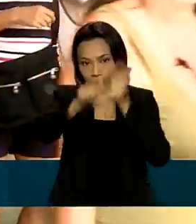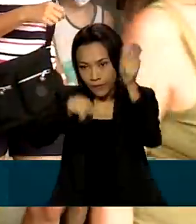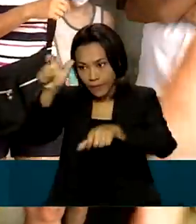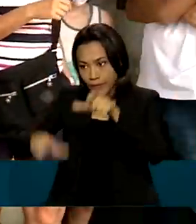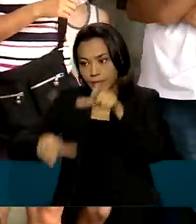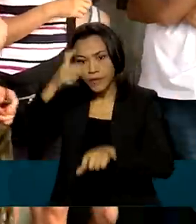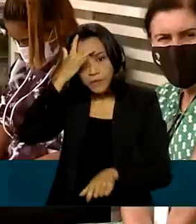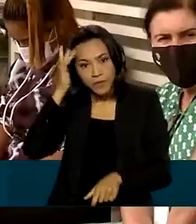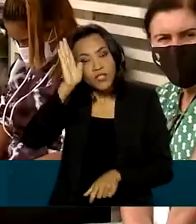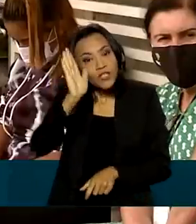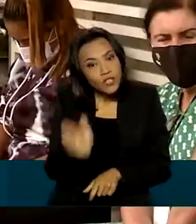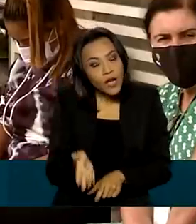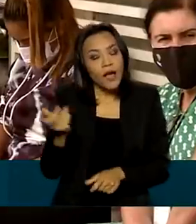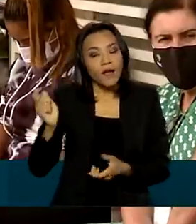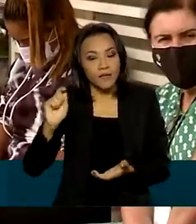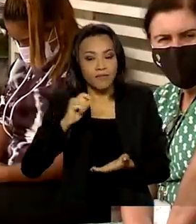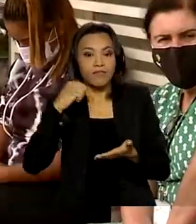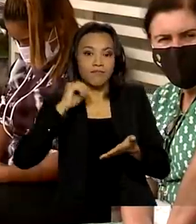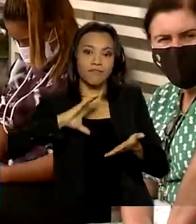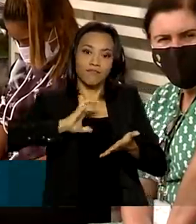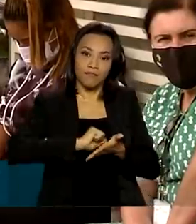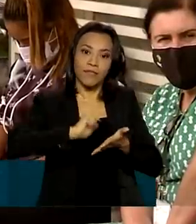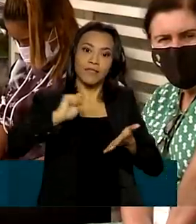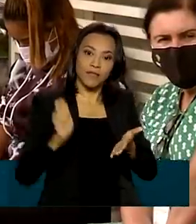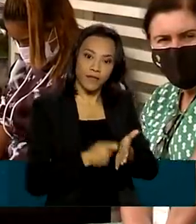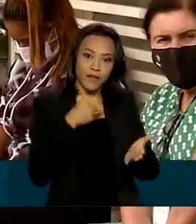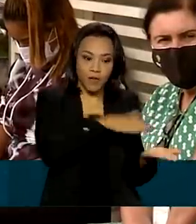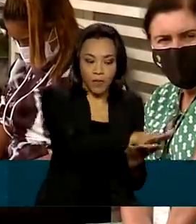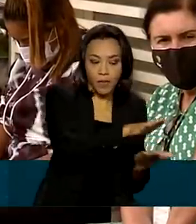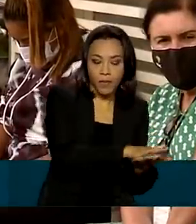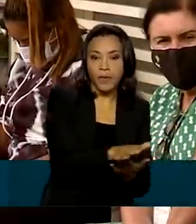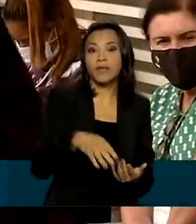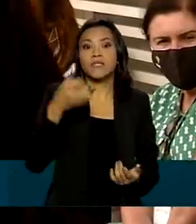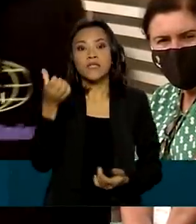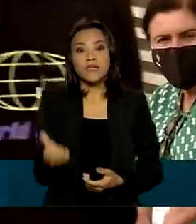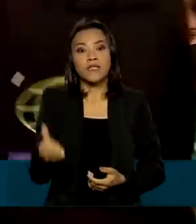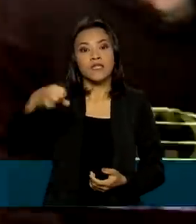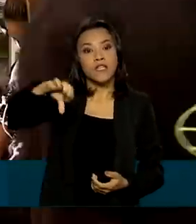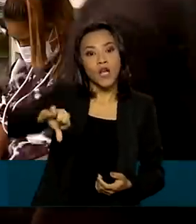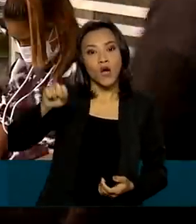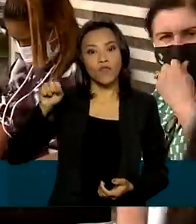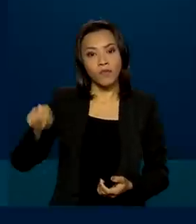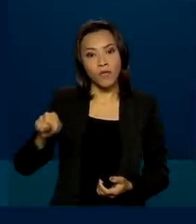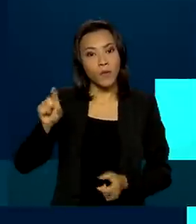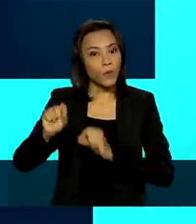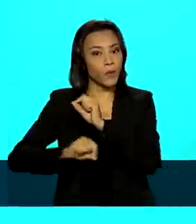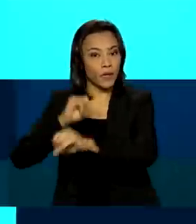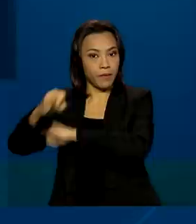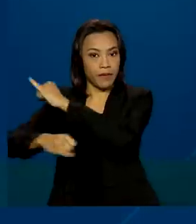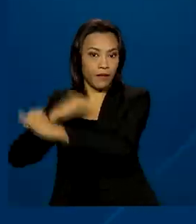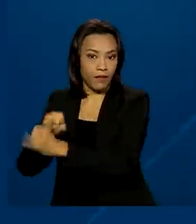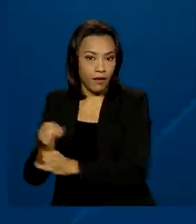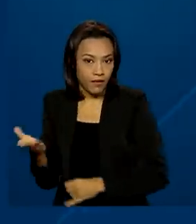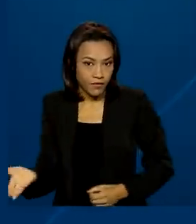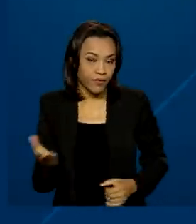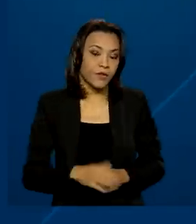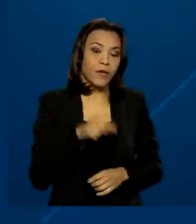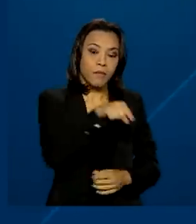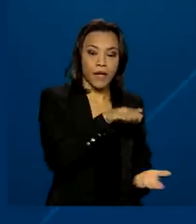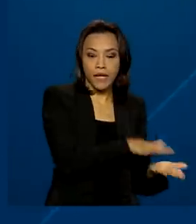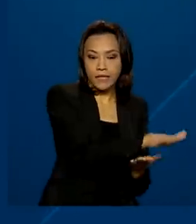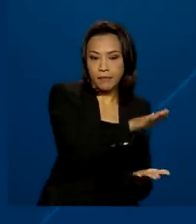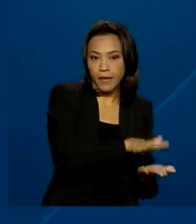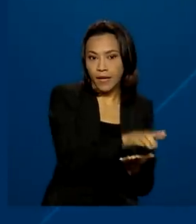inscreveram para fazer as provas impressas e quase 69 mil para o modelo digital do Enem. Para o exame impresso,